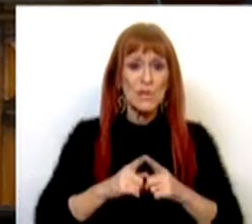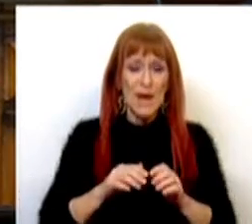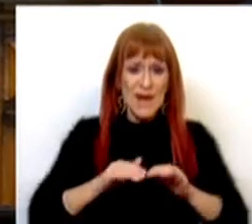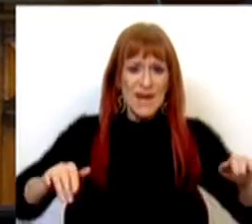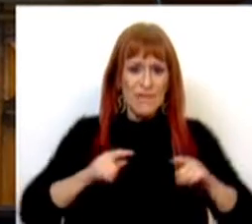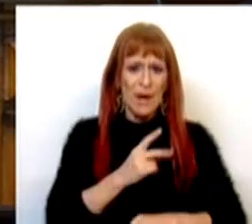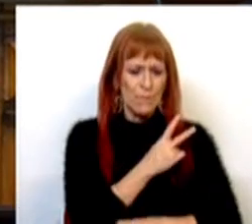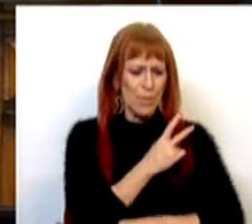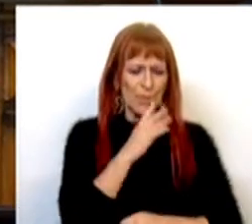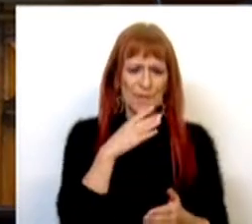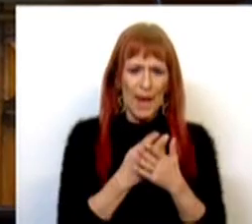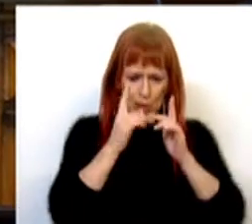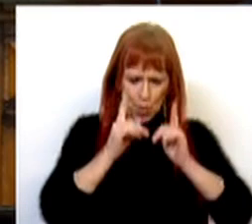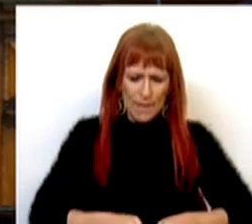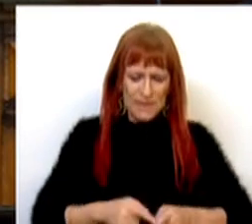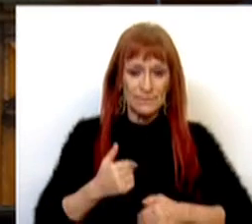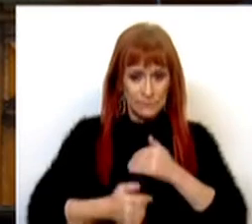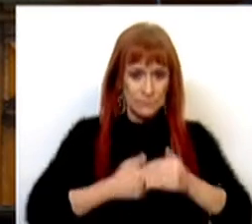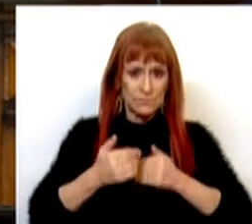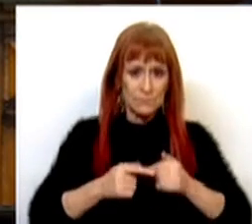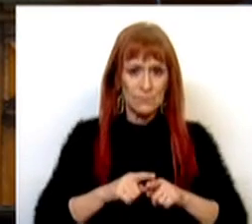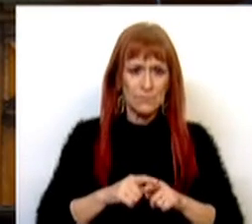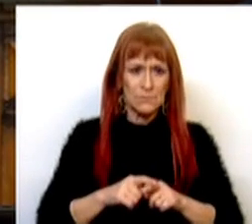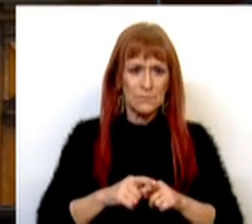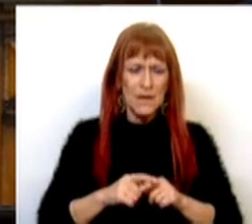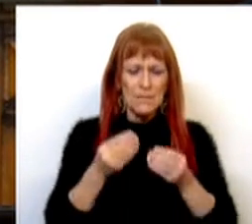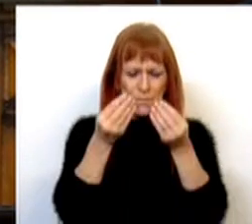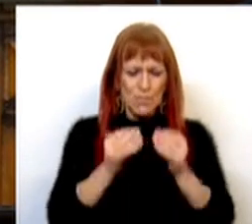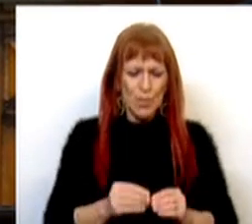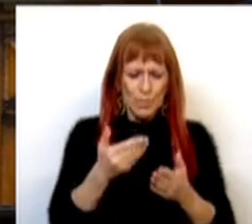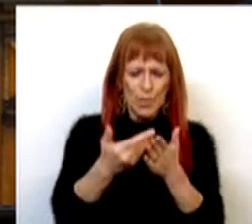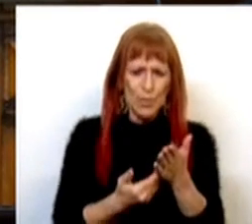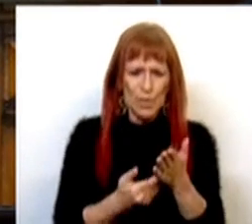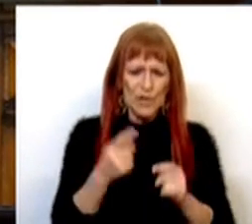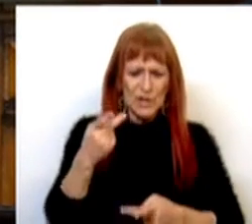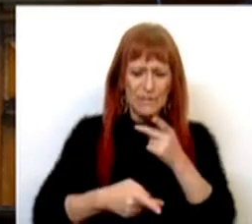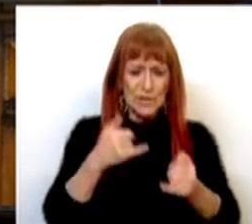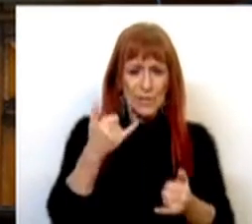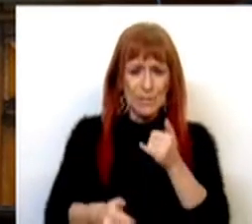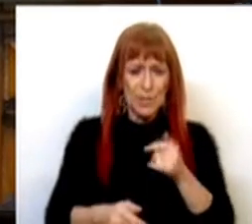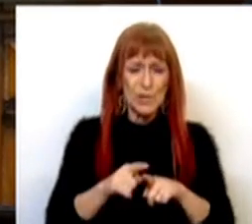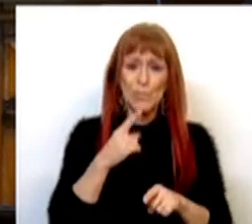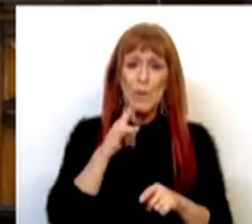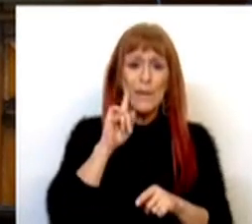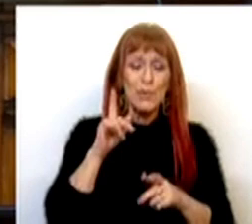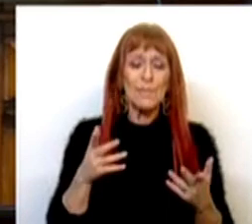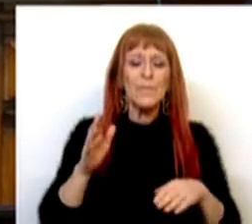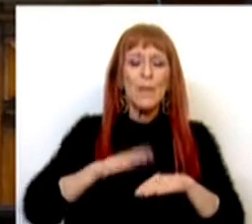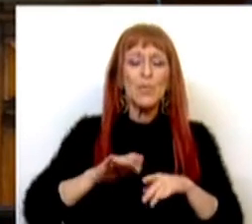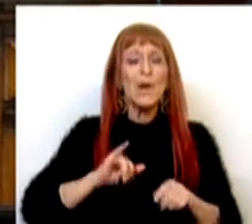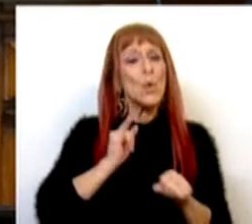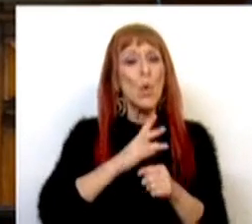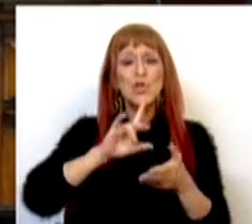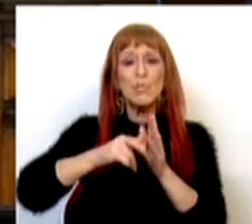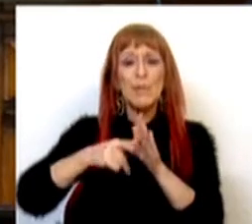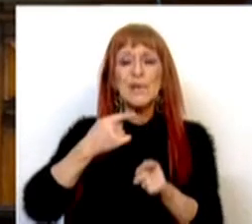ao nível da academia, dar início a essa reformulação da ficha de avaliação de risco, extremamente importante. Relativamente a outros